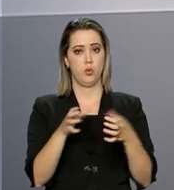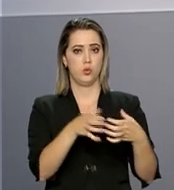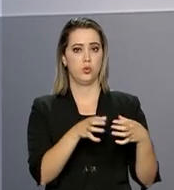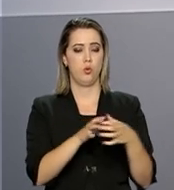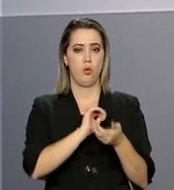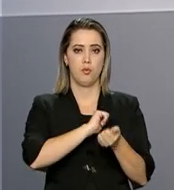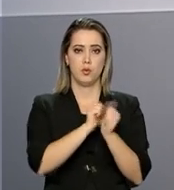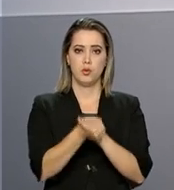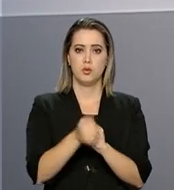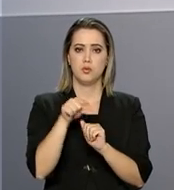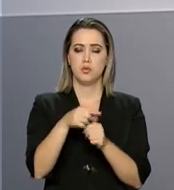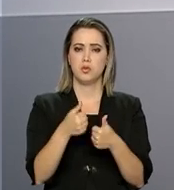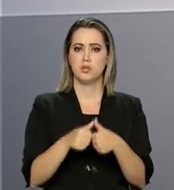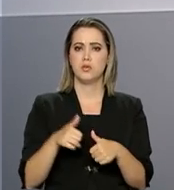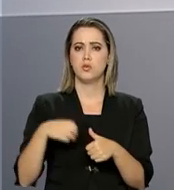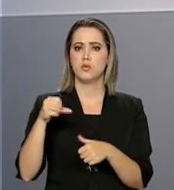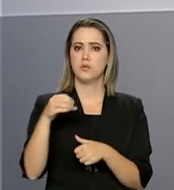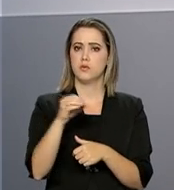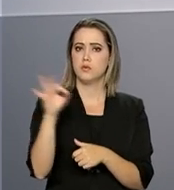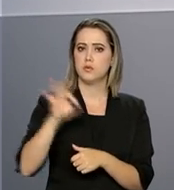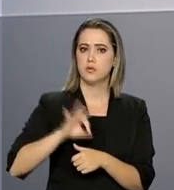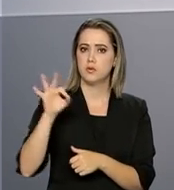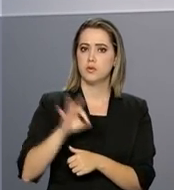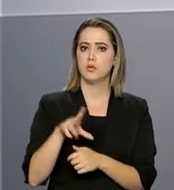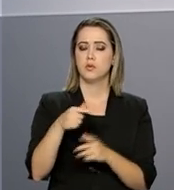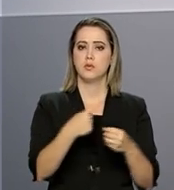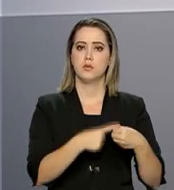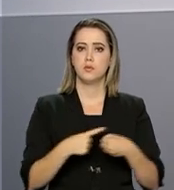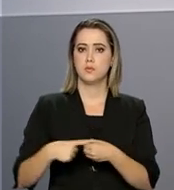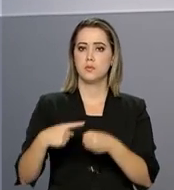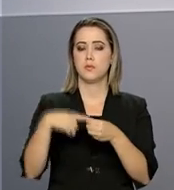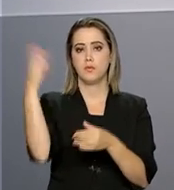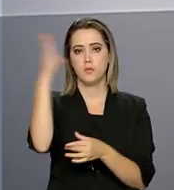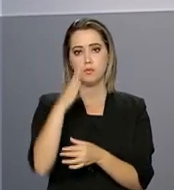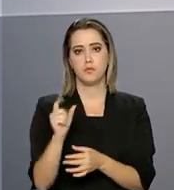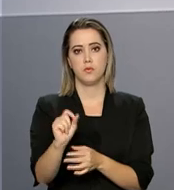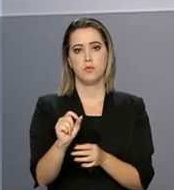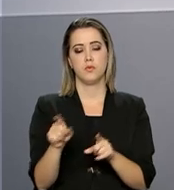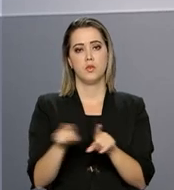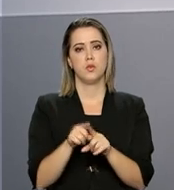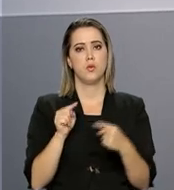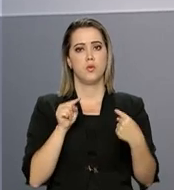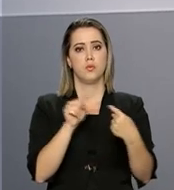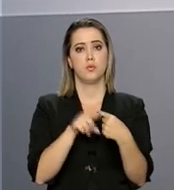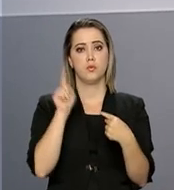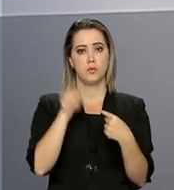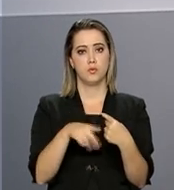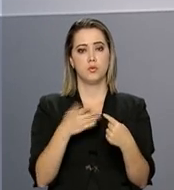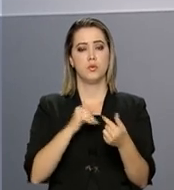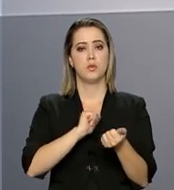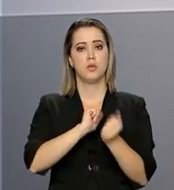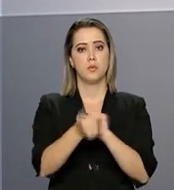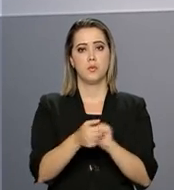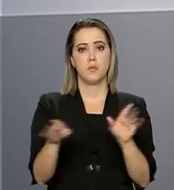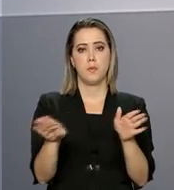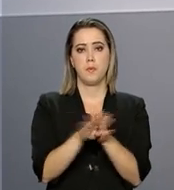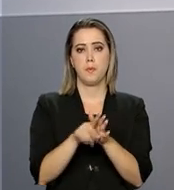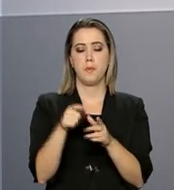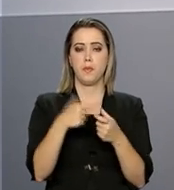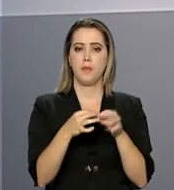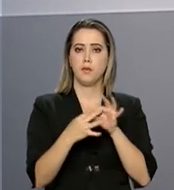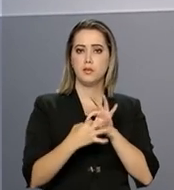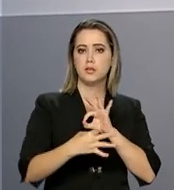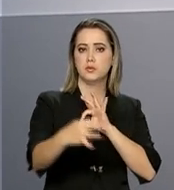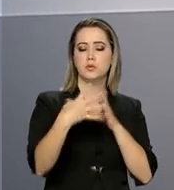esportivas estão presentes em mais de 90% dos municípios brasileiros. E o objetivo é que o esporte chegue ainda mais